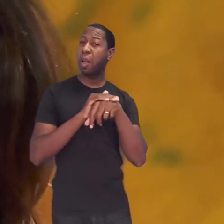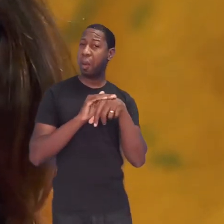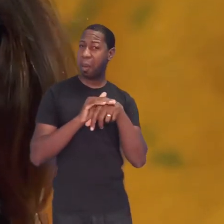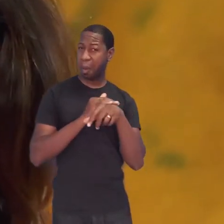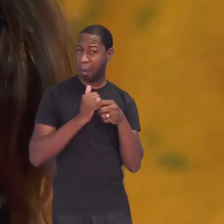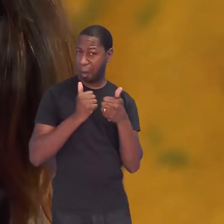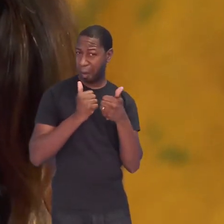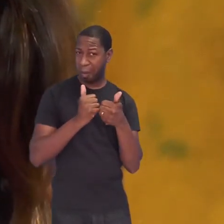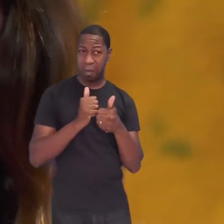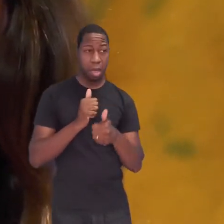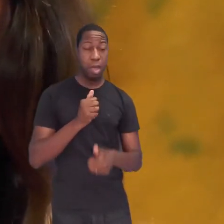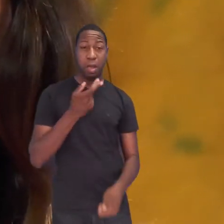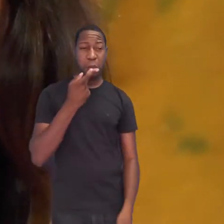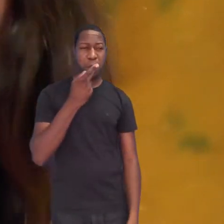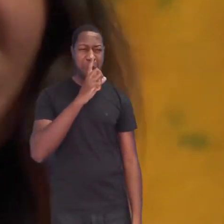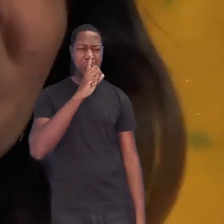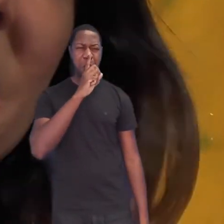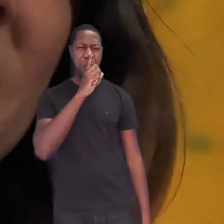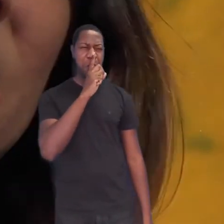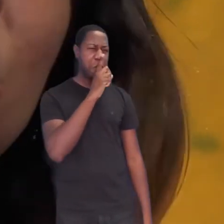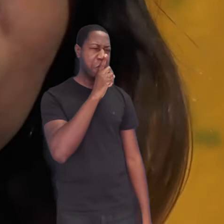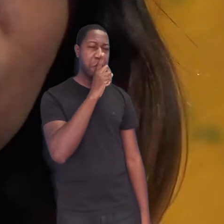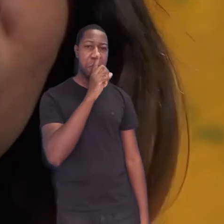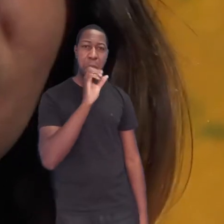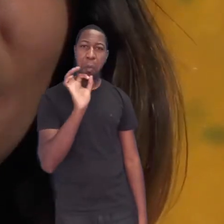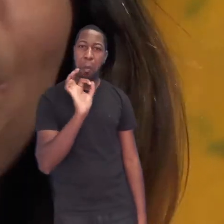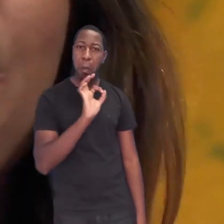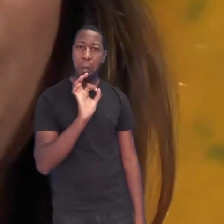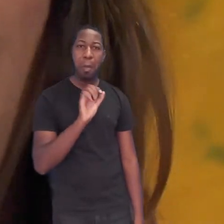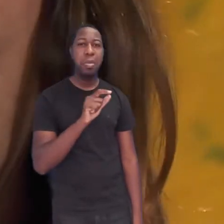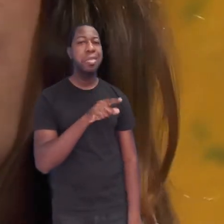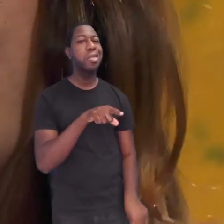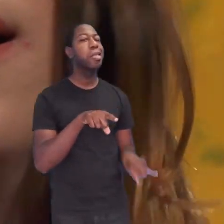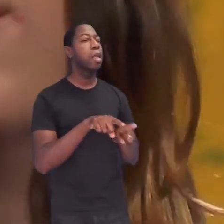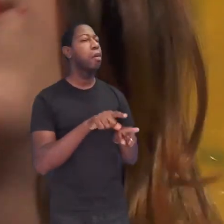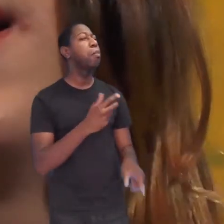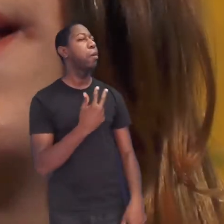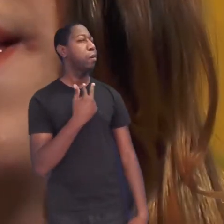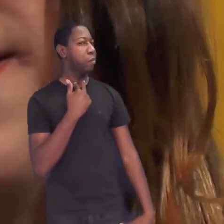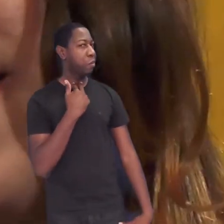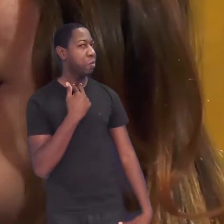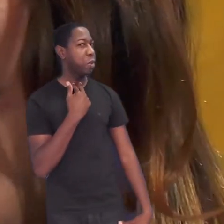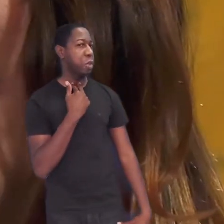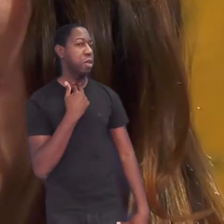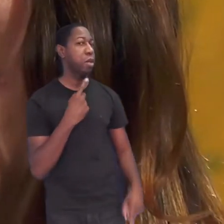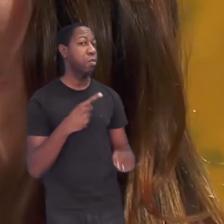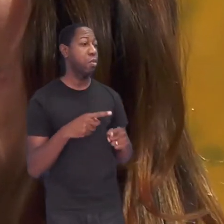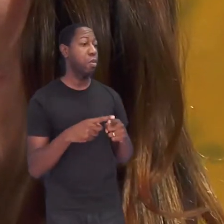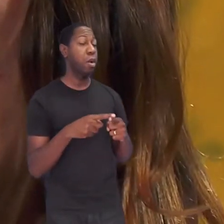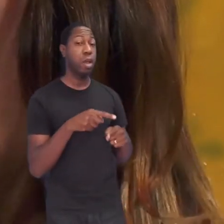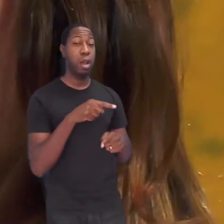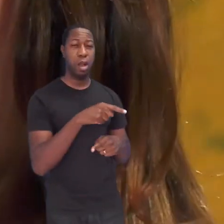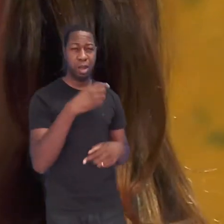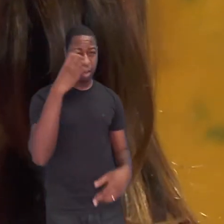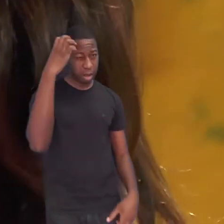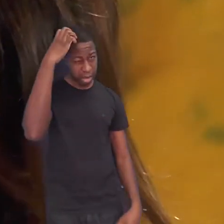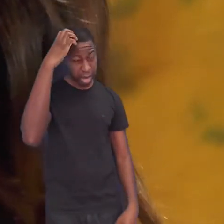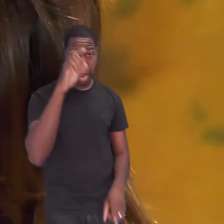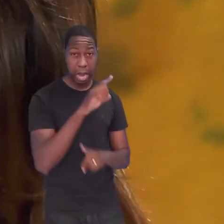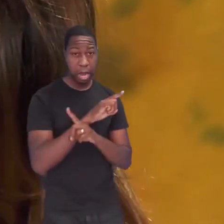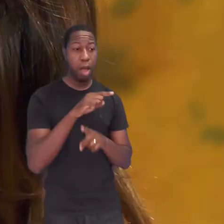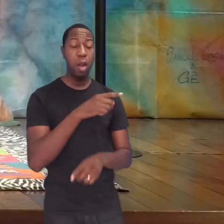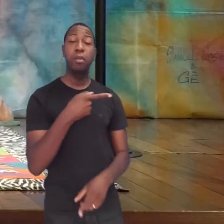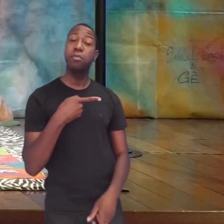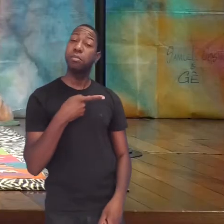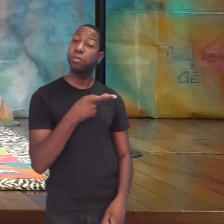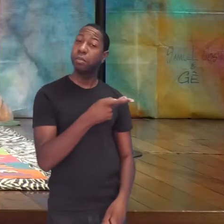sem mandar ninguém calar a boca. E ele não podia, né? Porque lá ele não era rei nem nada. Ele foi andando